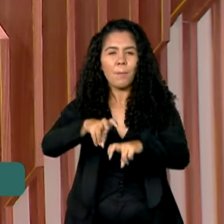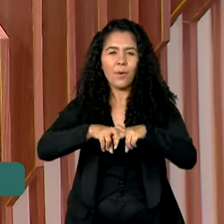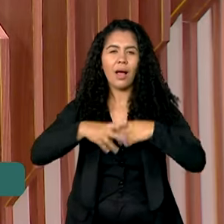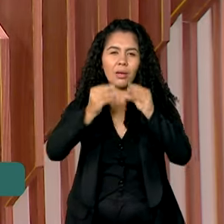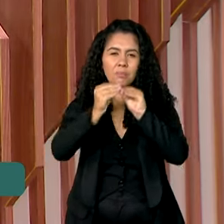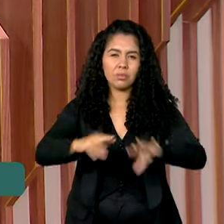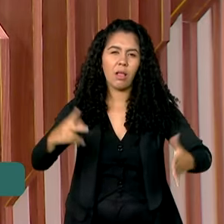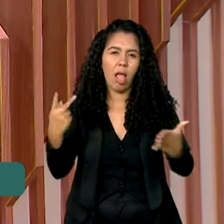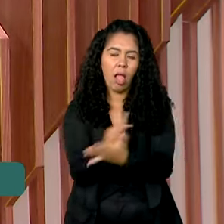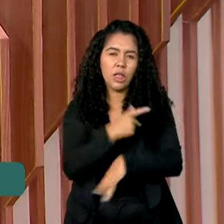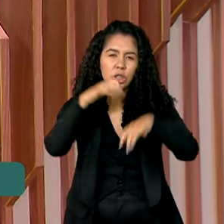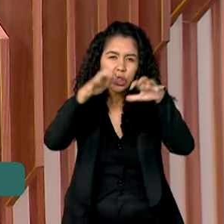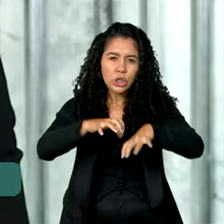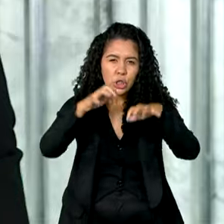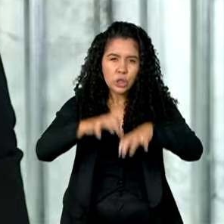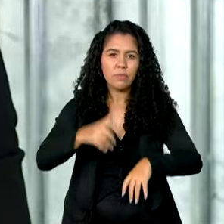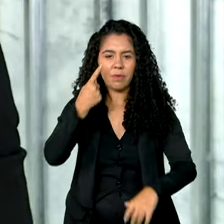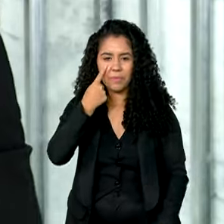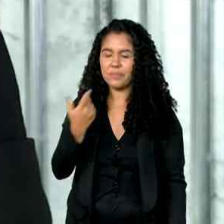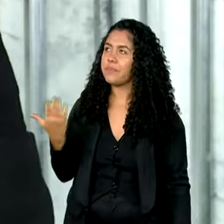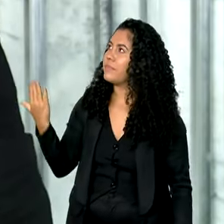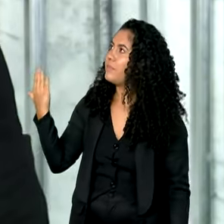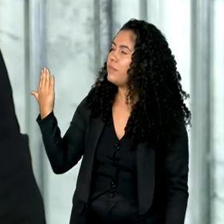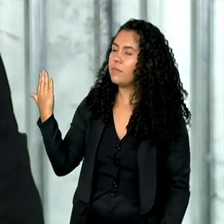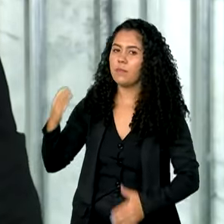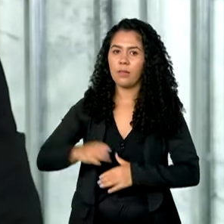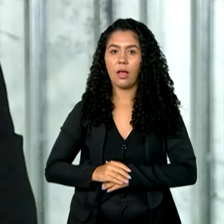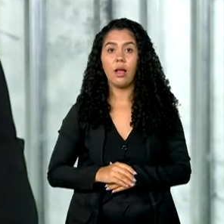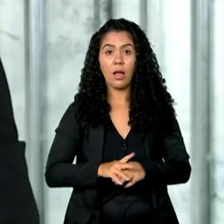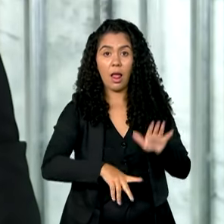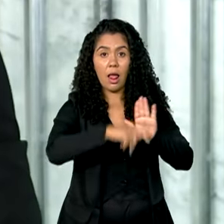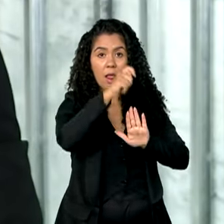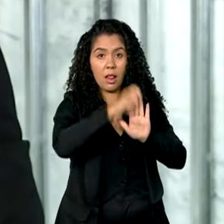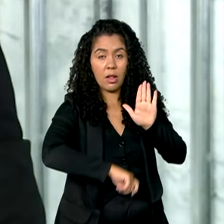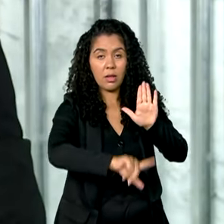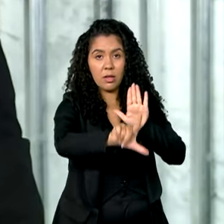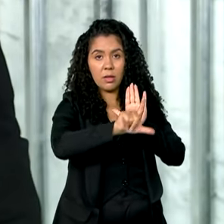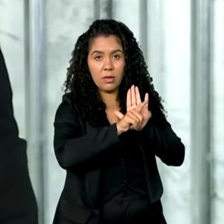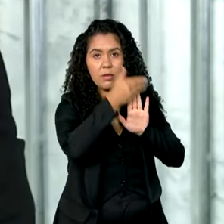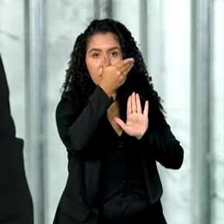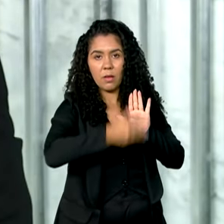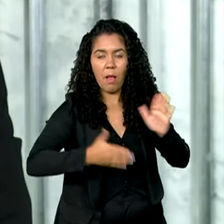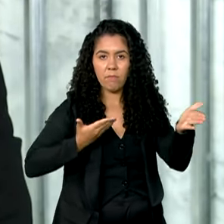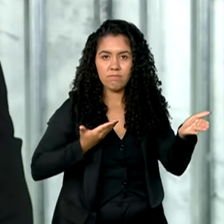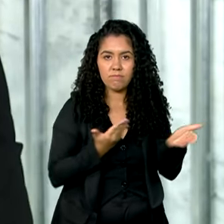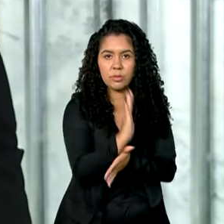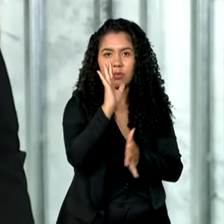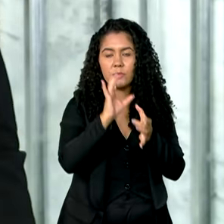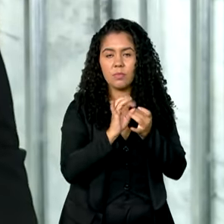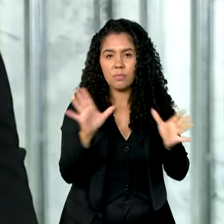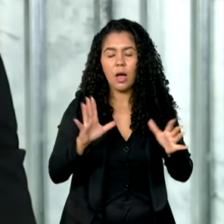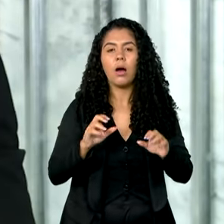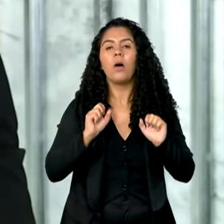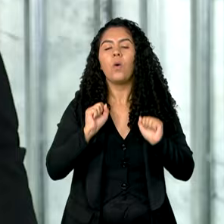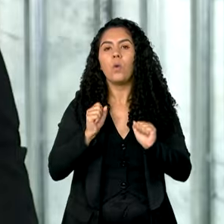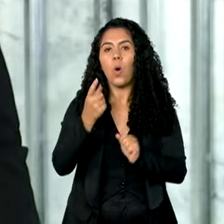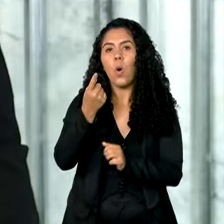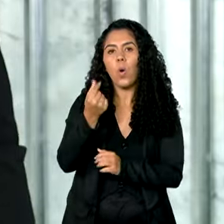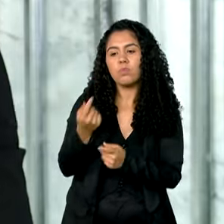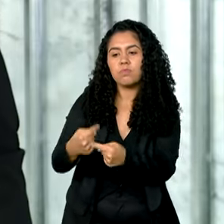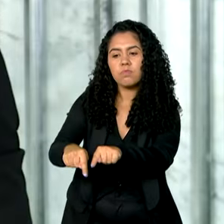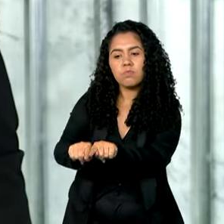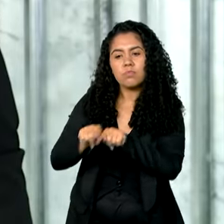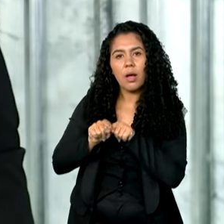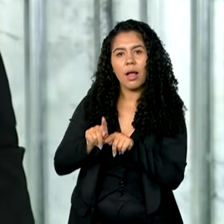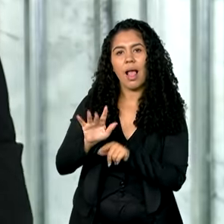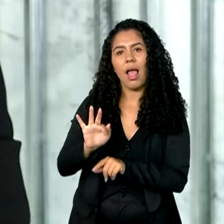enchentes neste ano. Com a sanção do projeto de lei, a União fica autorizada a usar o Fundo Garantidor de Operações,